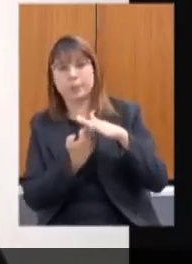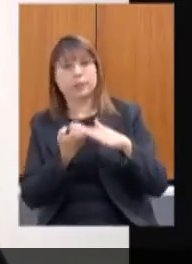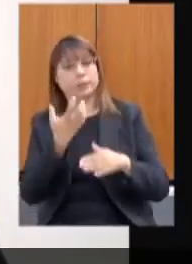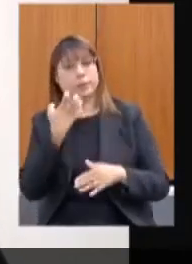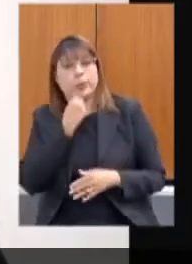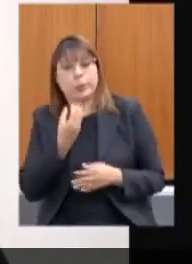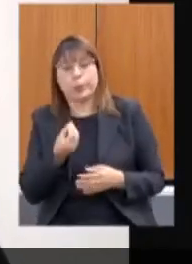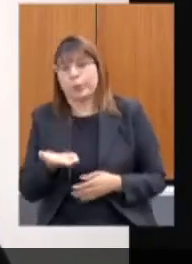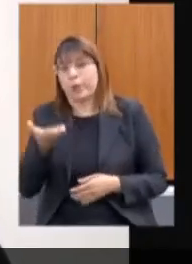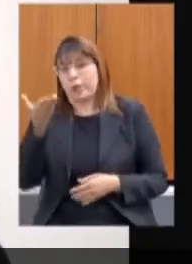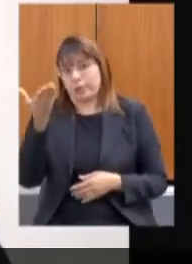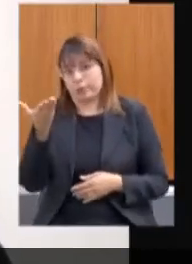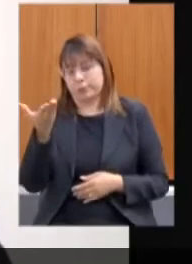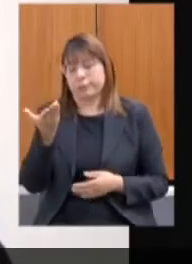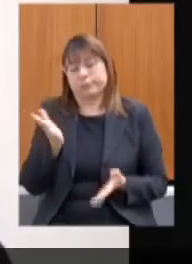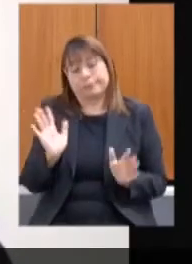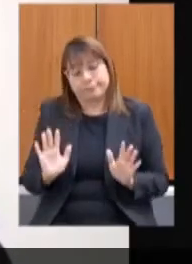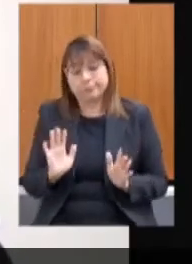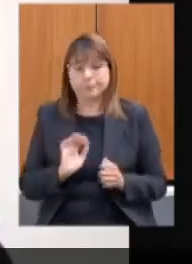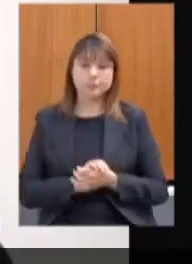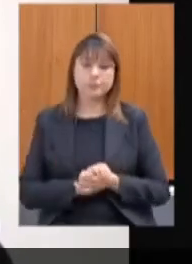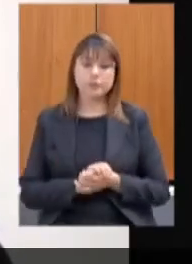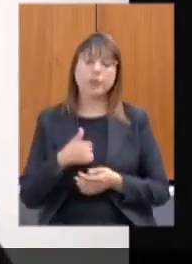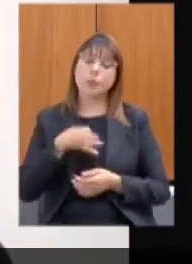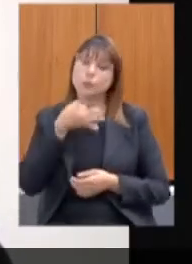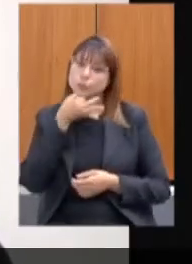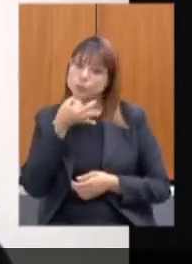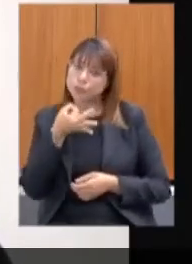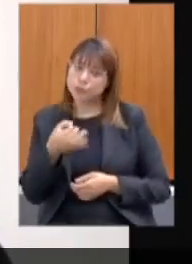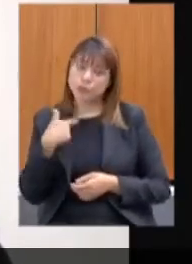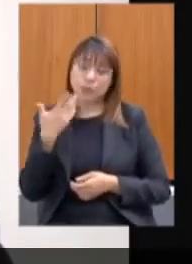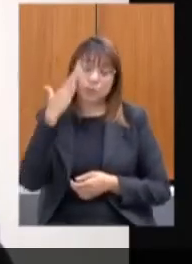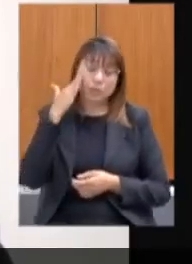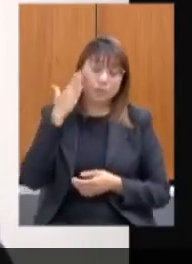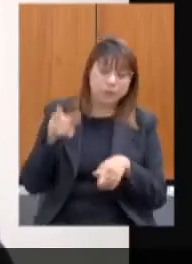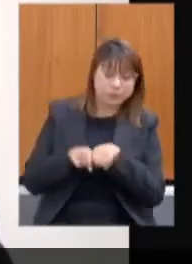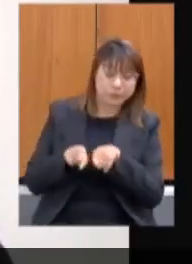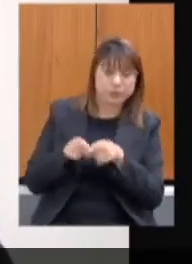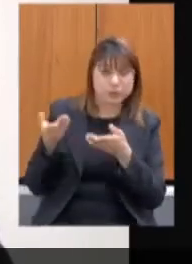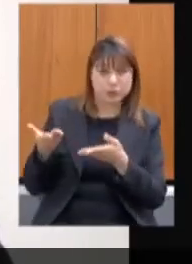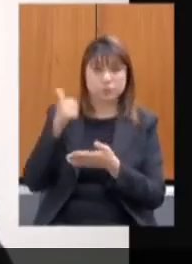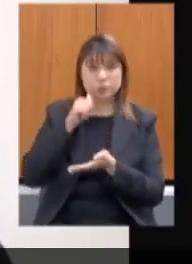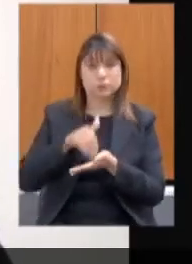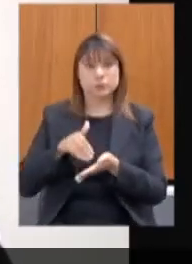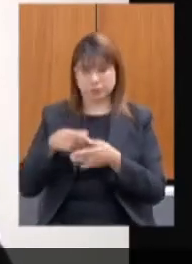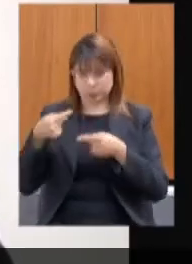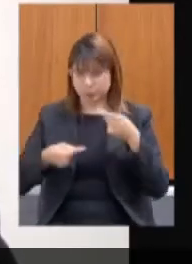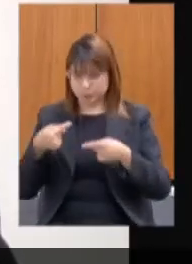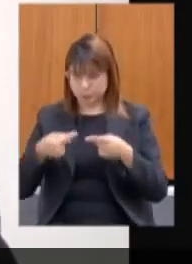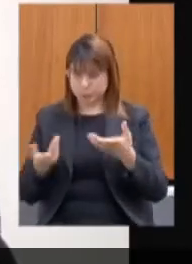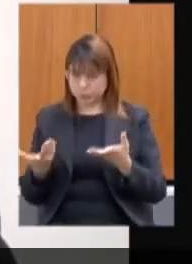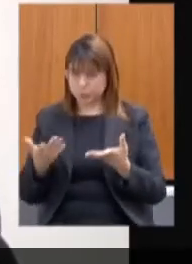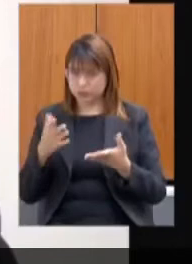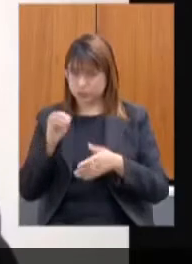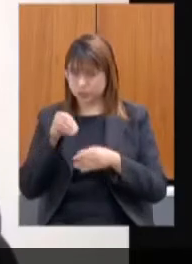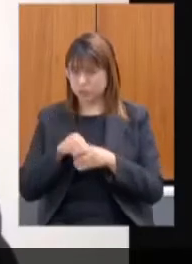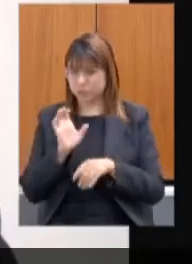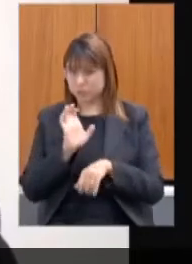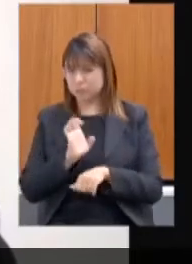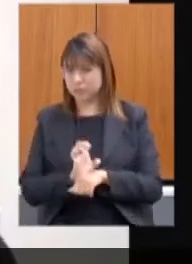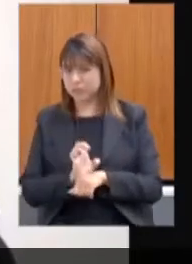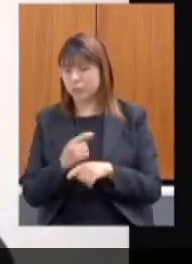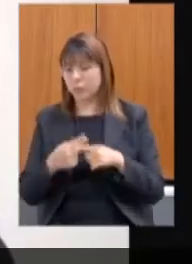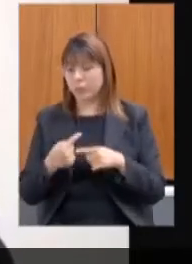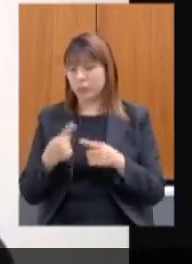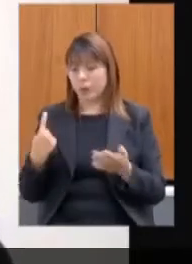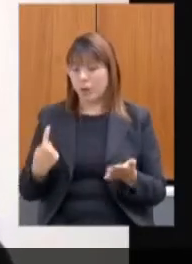acordo. Mas eu queria saber ou sugerir da secretária se isso está sendo discutido no entro do Estado, porque num